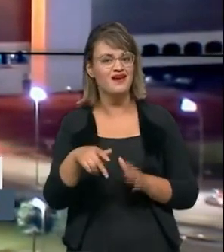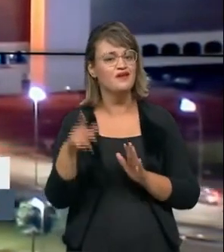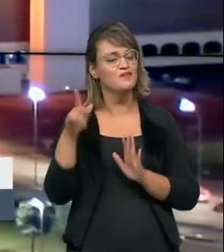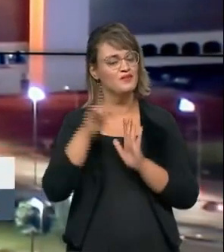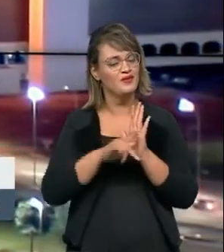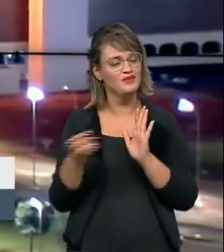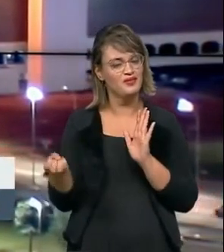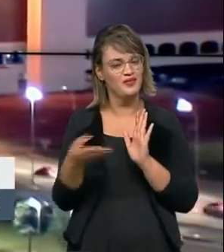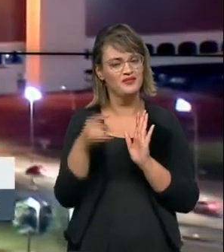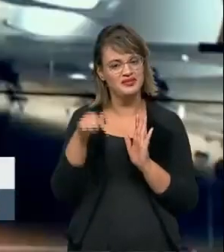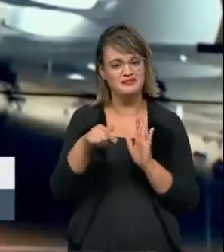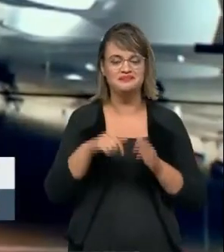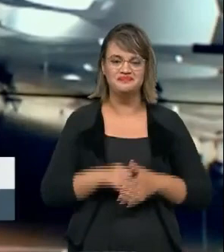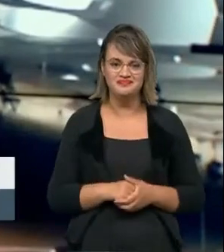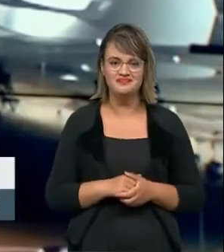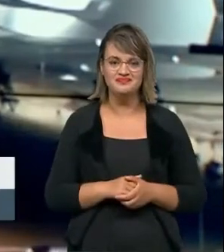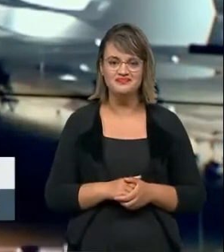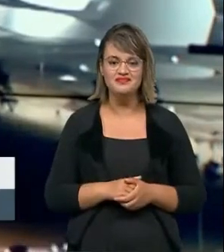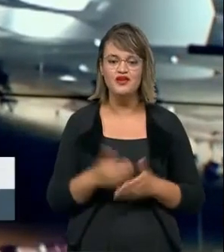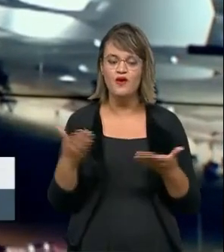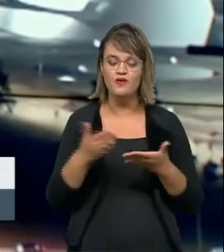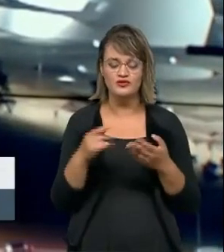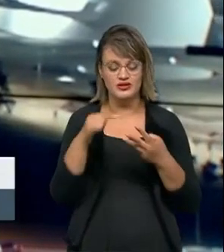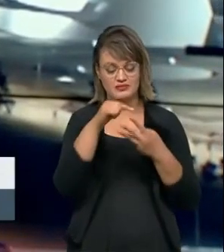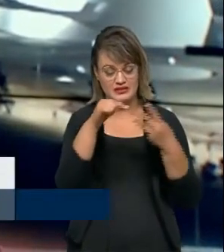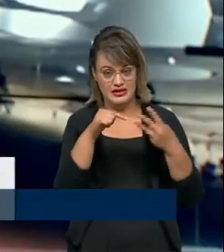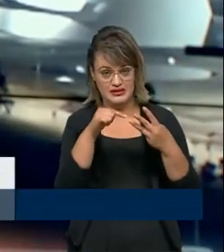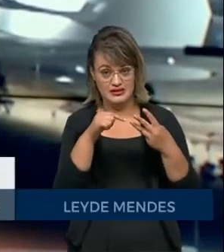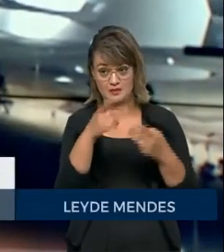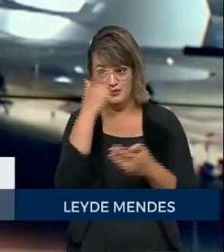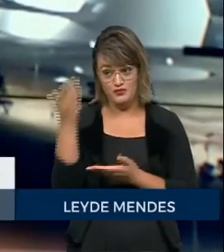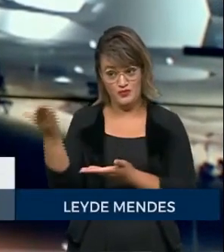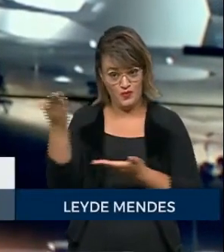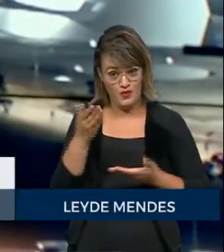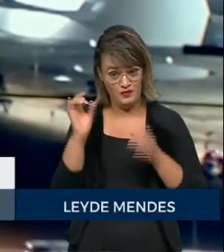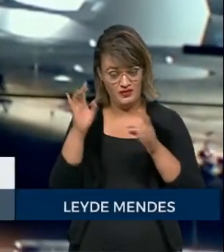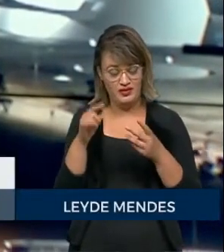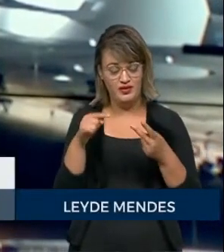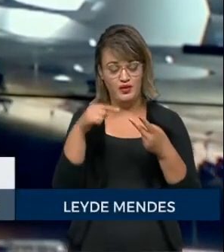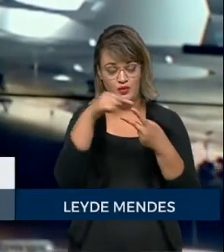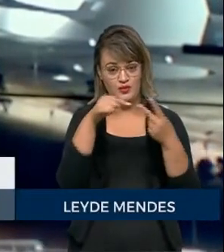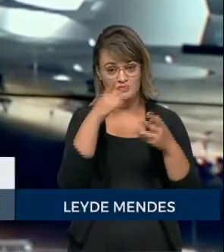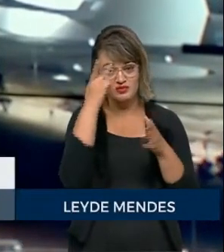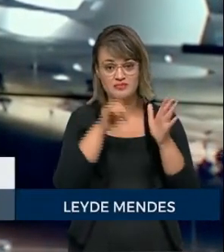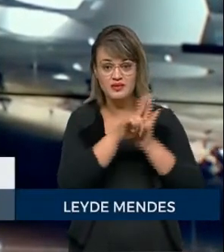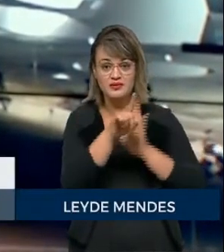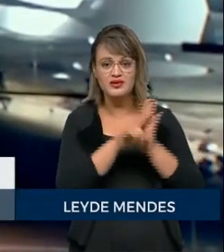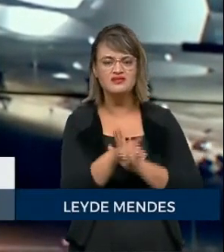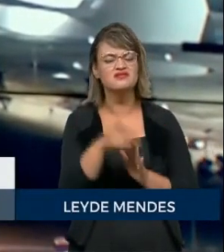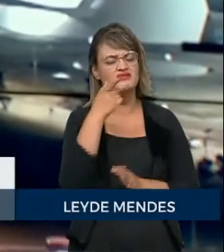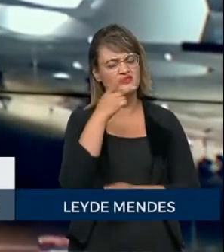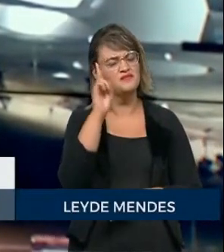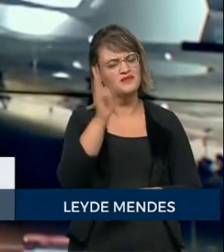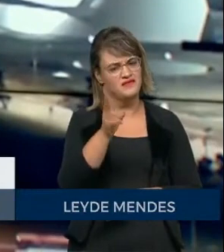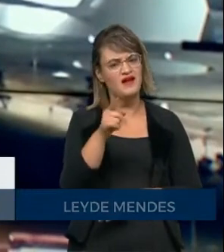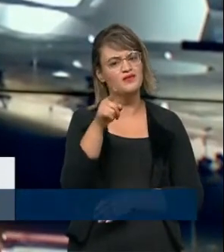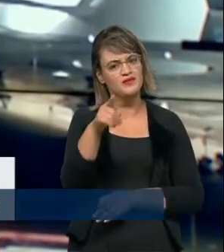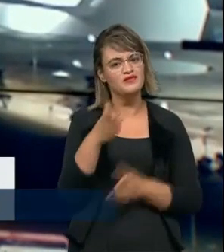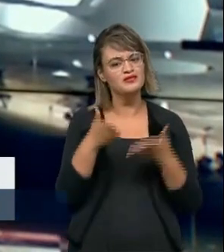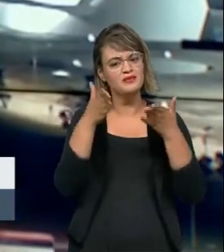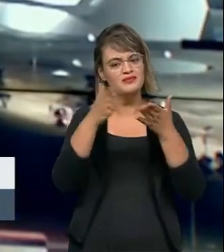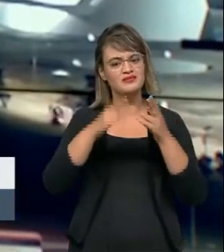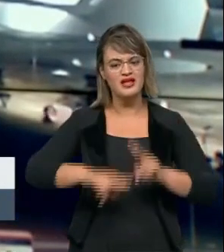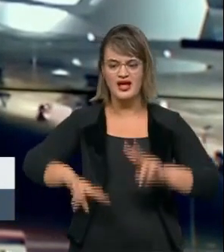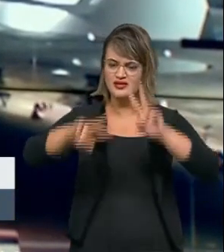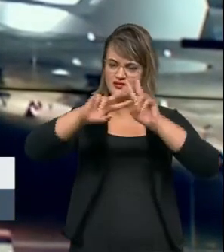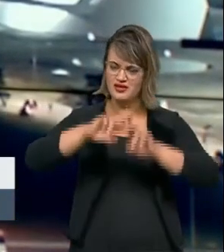Novo Sem Censura. Hoje nós teremos três blocos, um convidado especial, dois debatedores e eu sempre conto com a sua